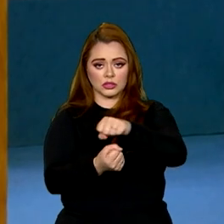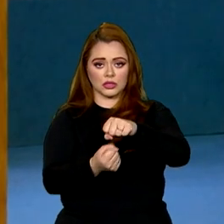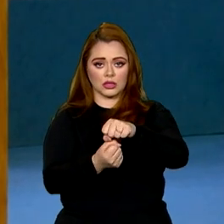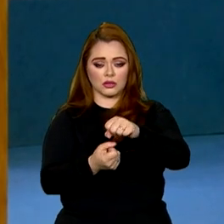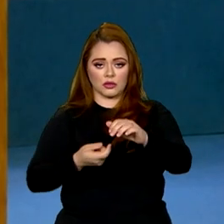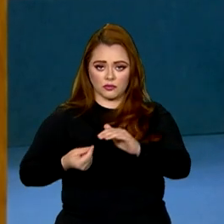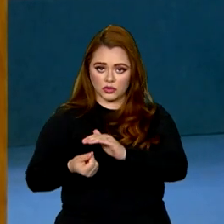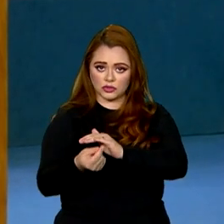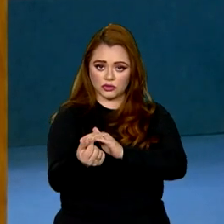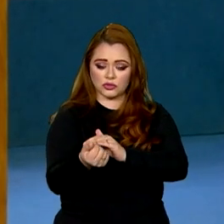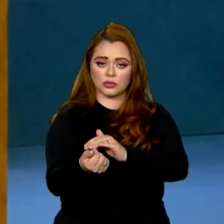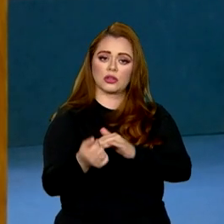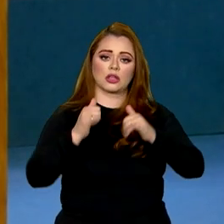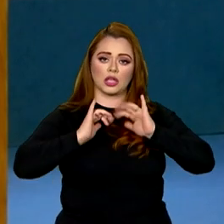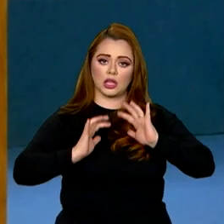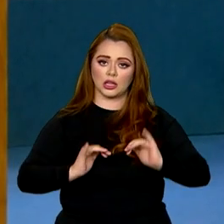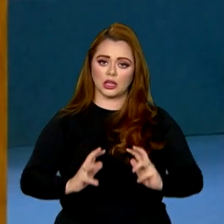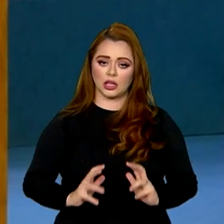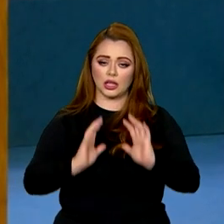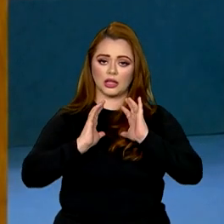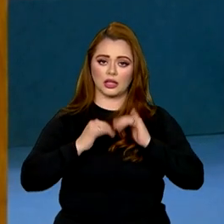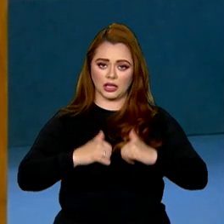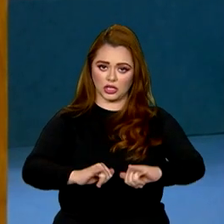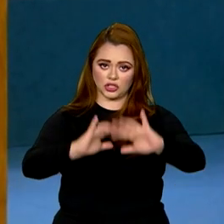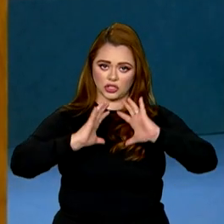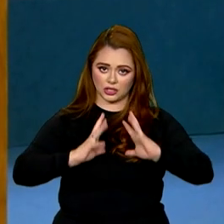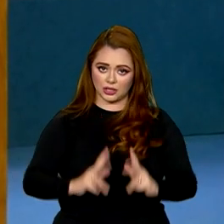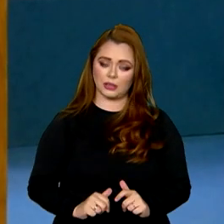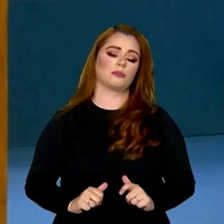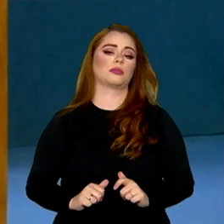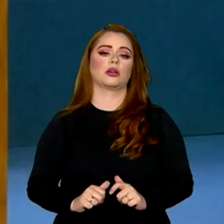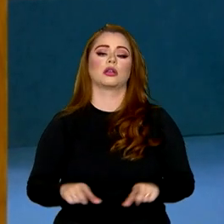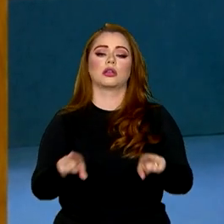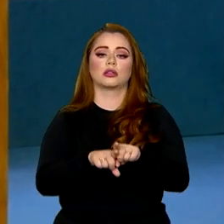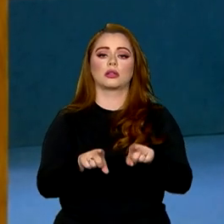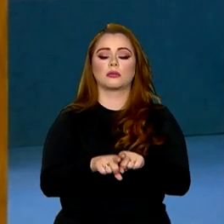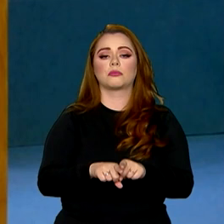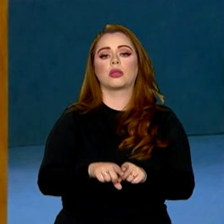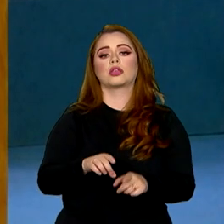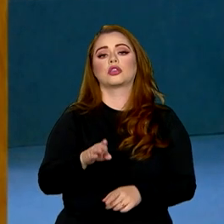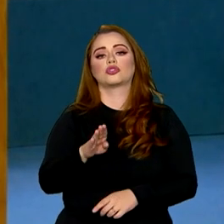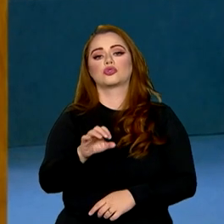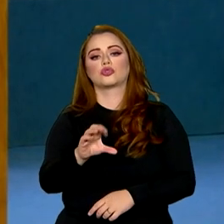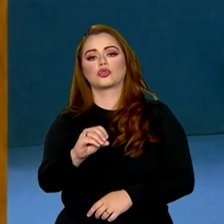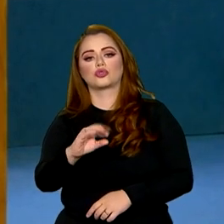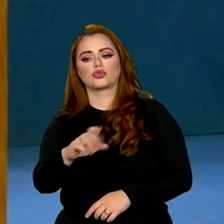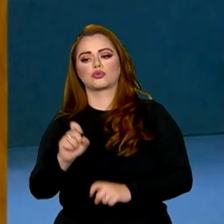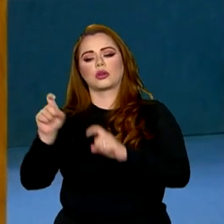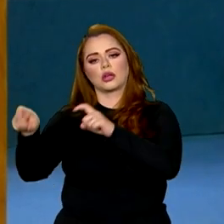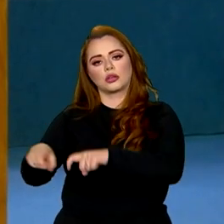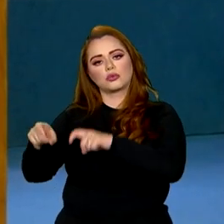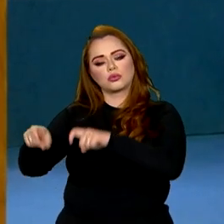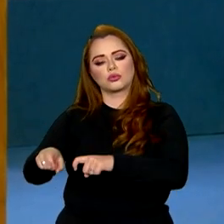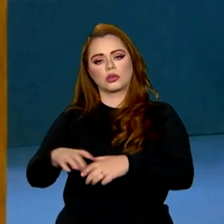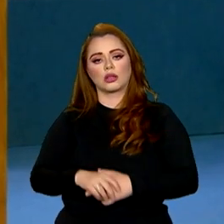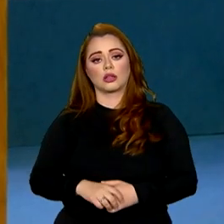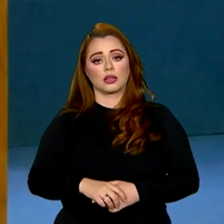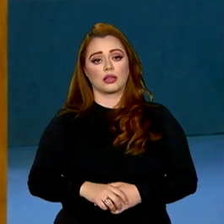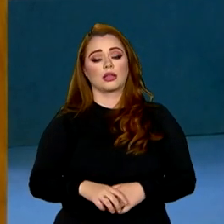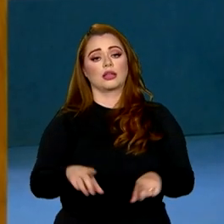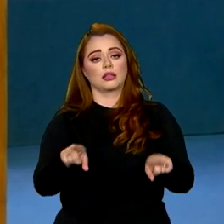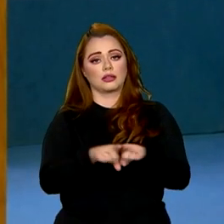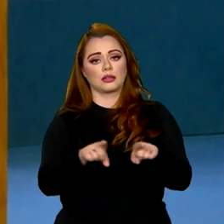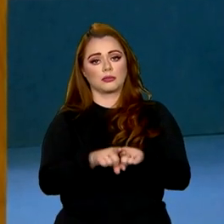energias renováveis, na sociobioeconomia e na agricultura de baixo carbono. Faremos isso sem